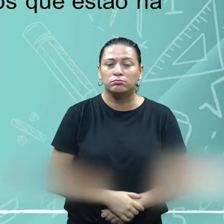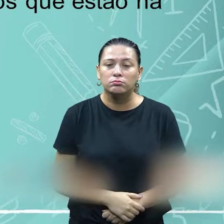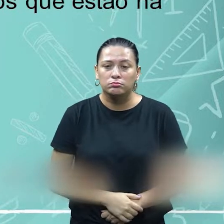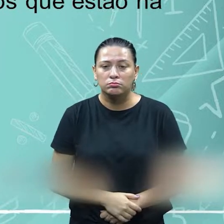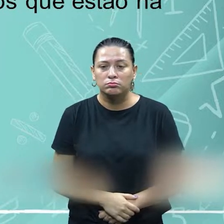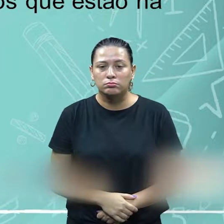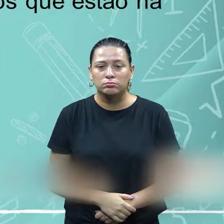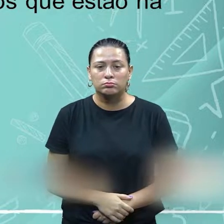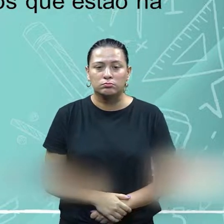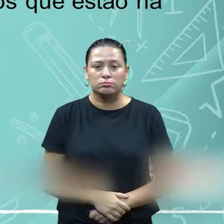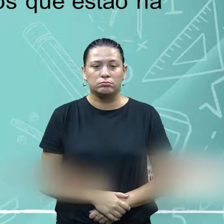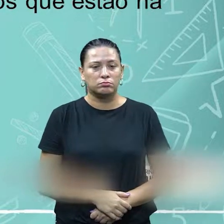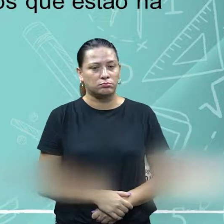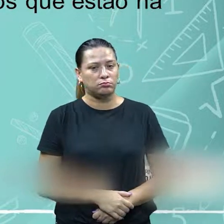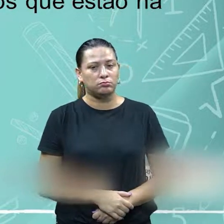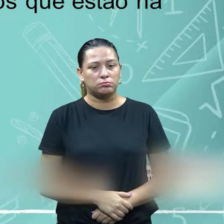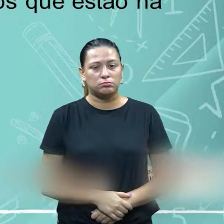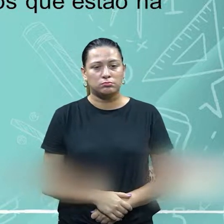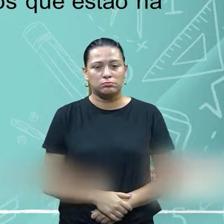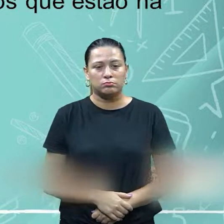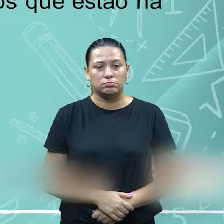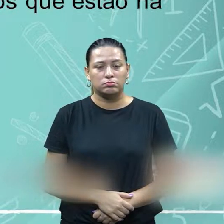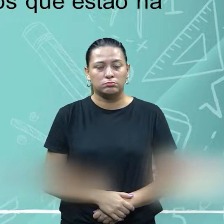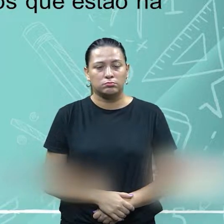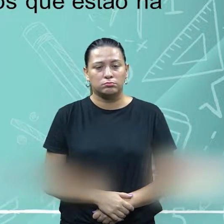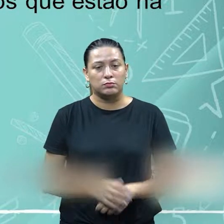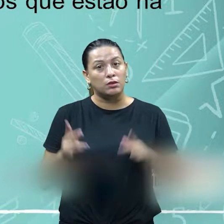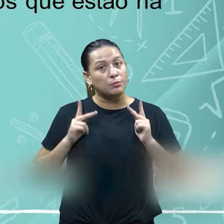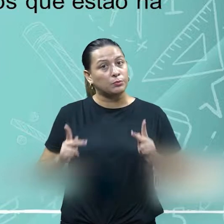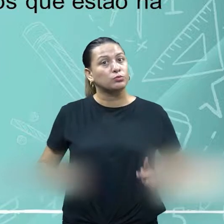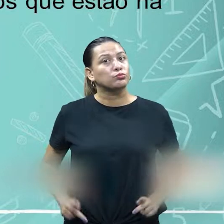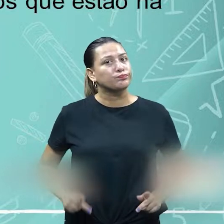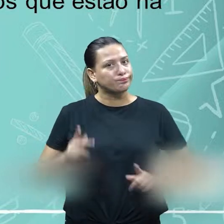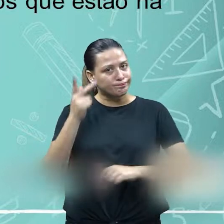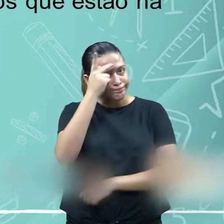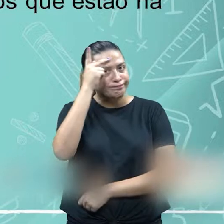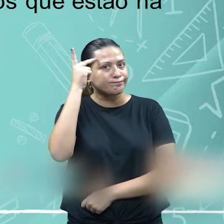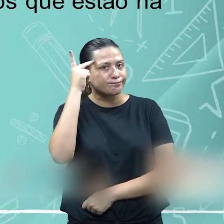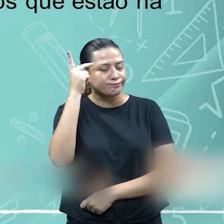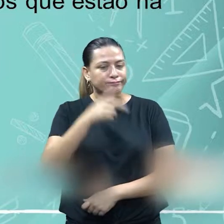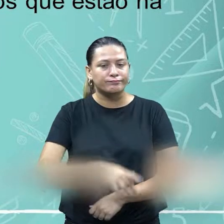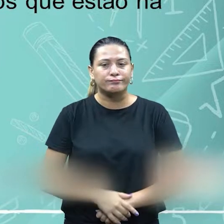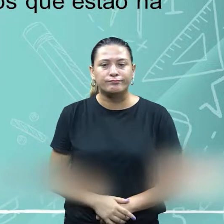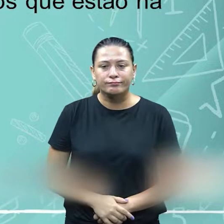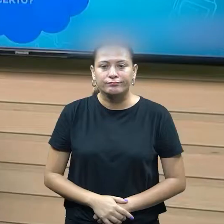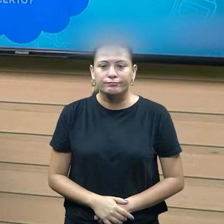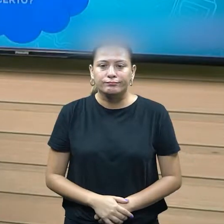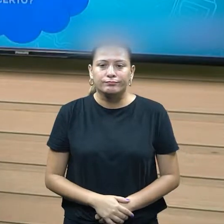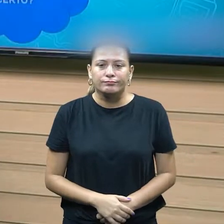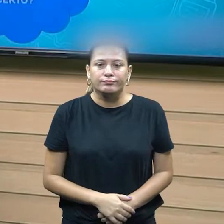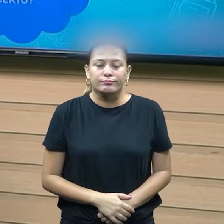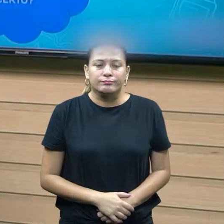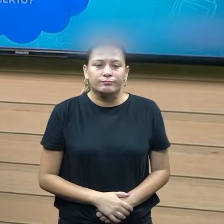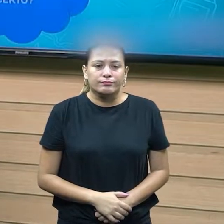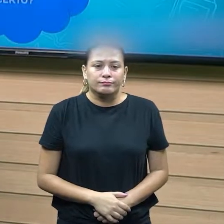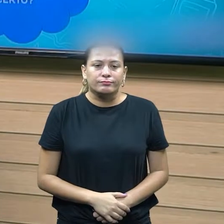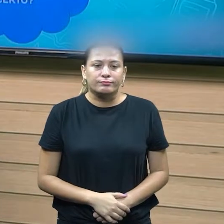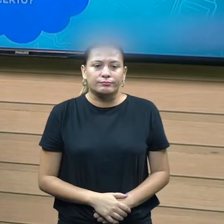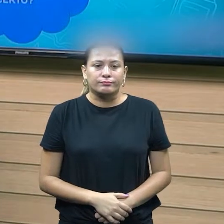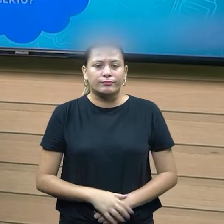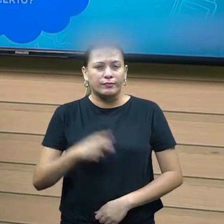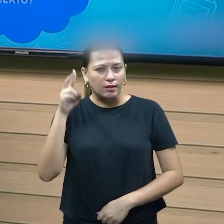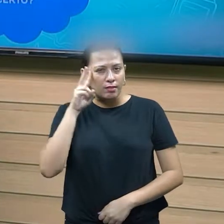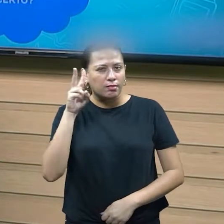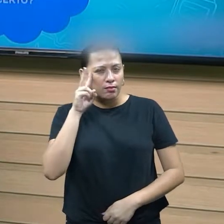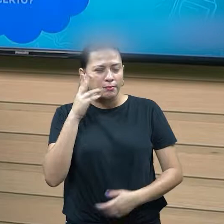Deixando bem claro, né, a questão da atitude, né, das pessoas que envolvem esse processo. Lembra só que ela